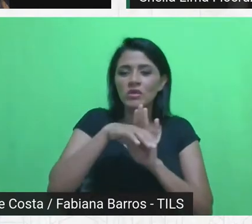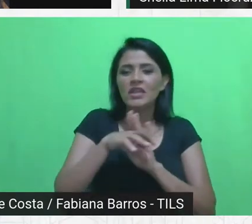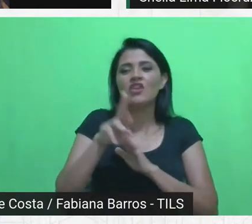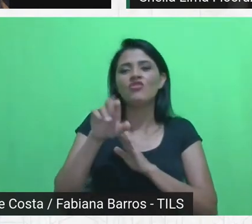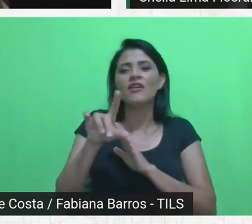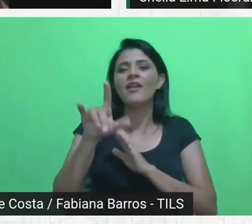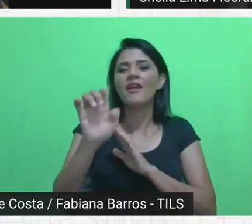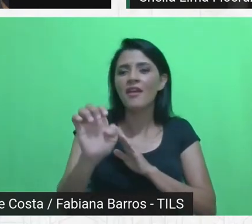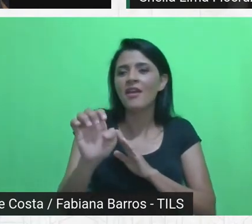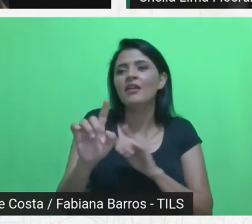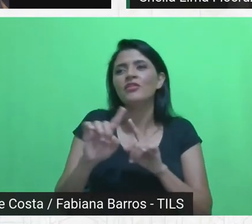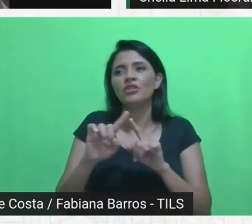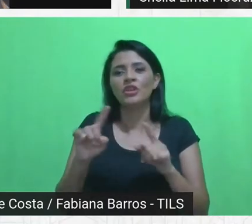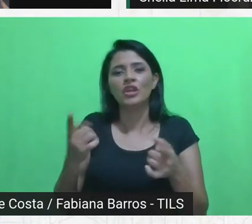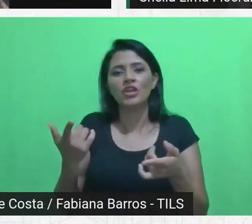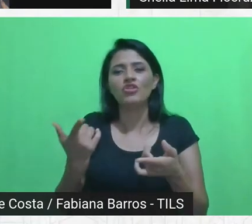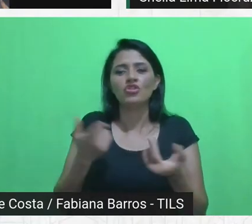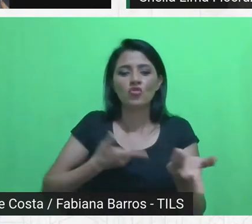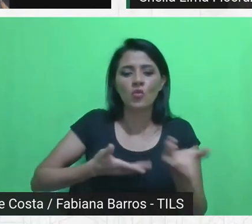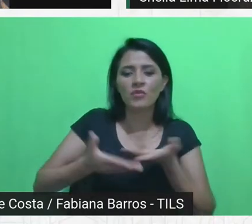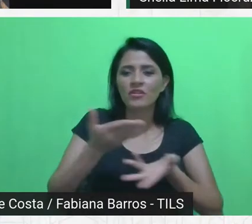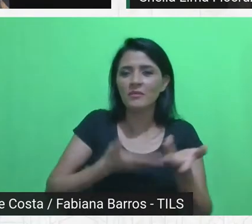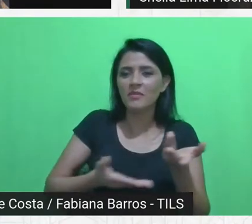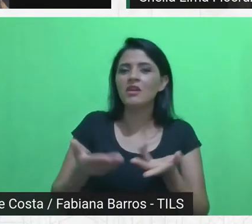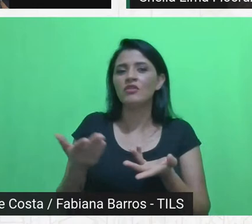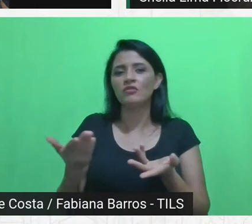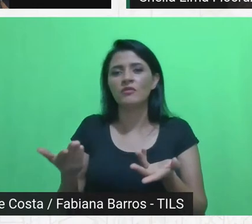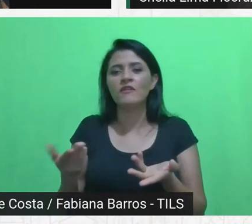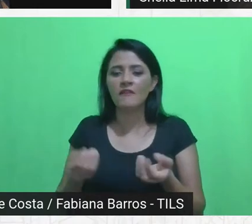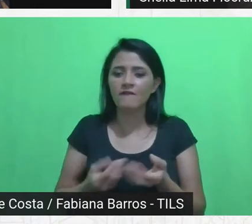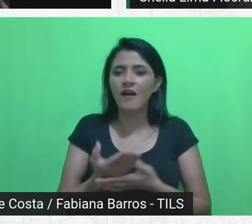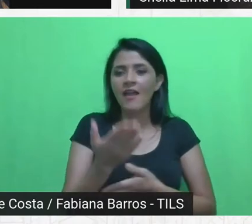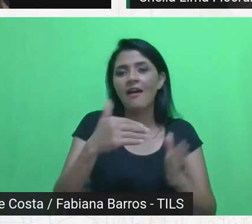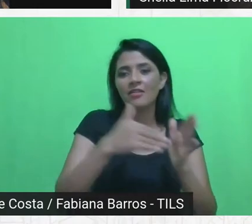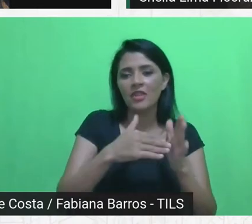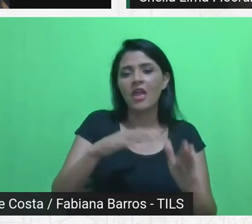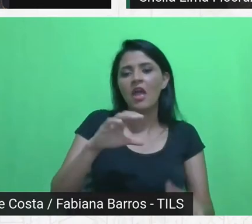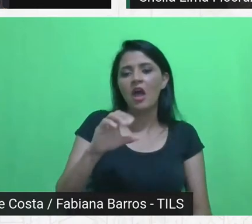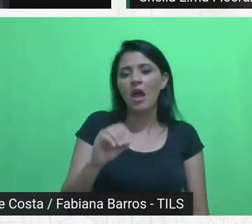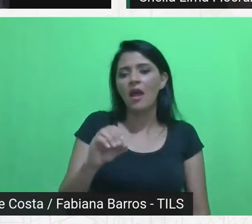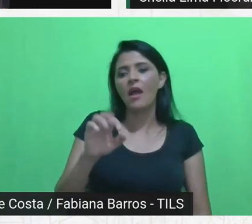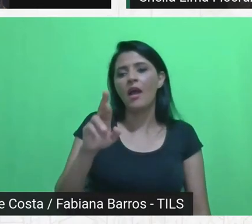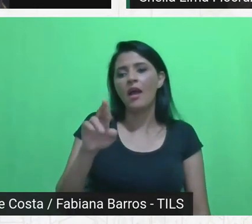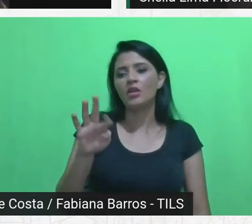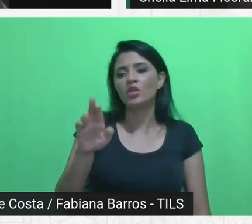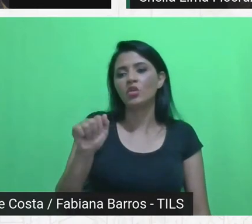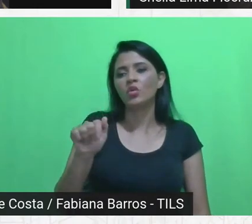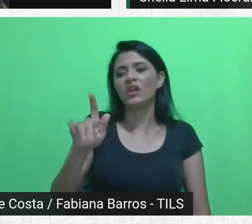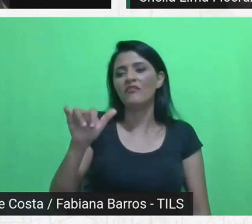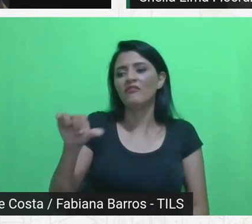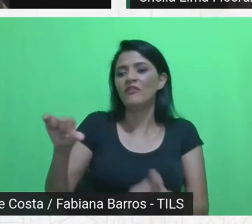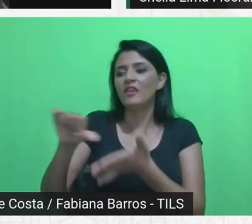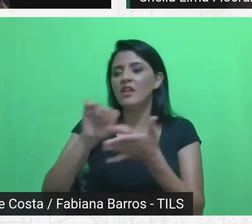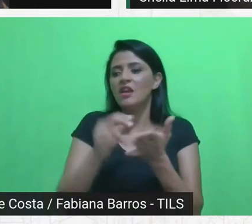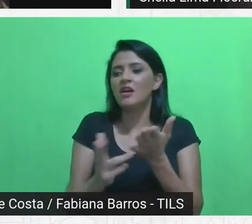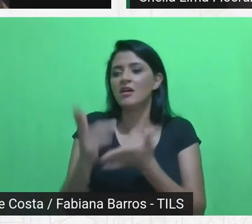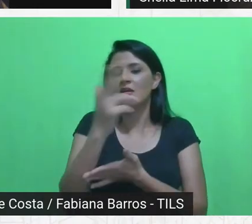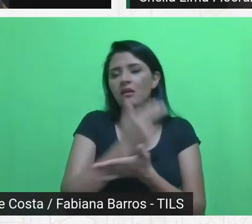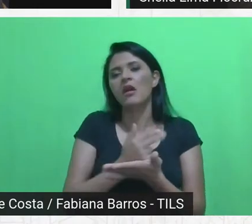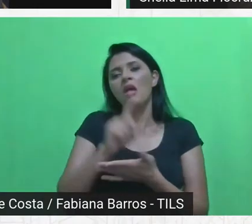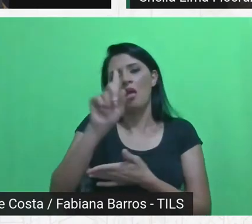coletividade, compartilhamento, que vai chegar até a cartografia compartilhada em tempo real, um trabalho muito potente